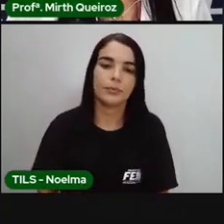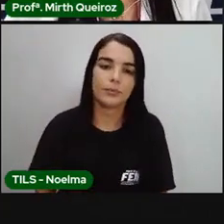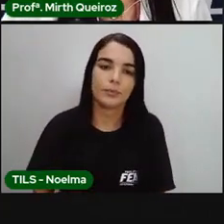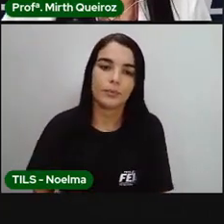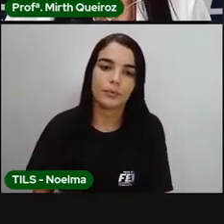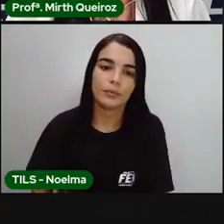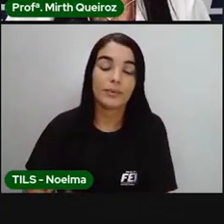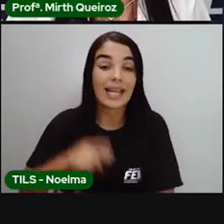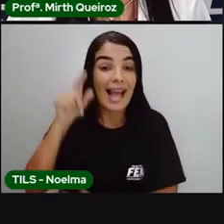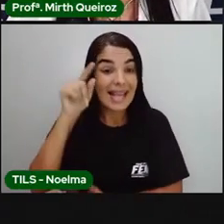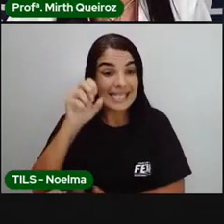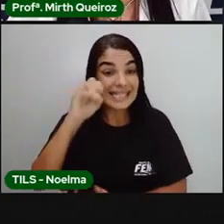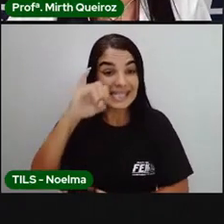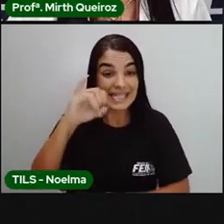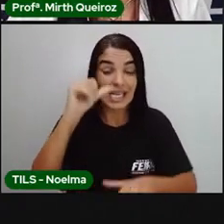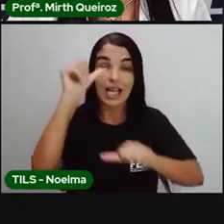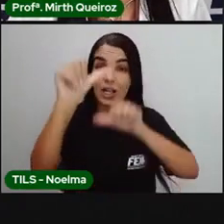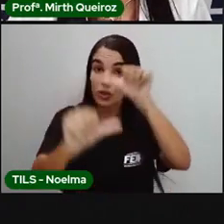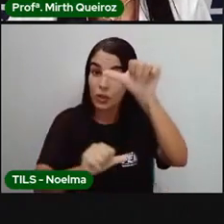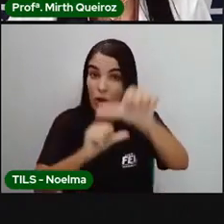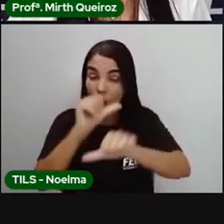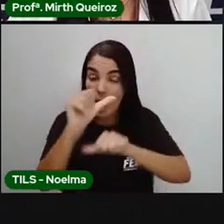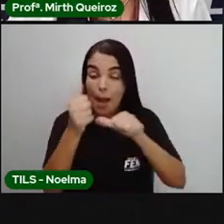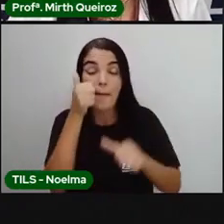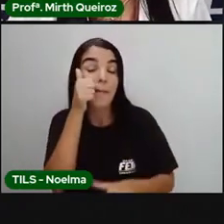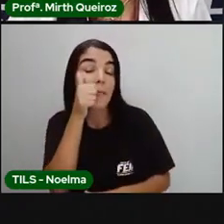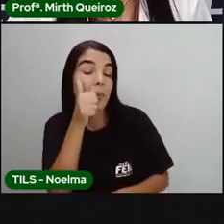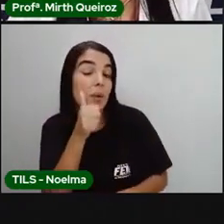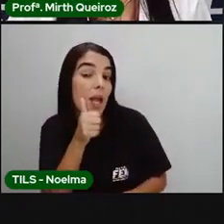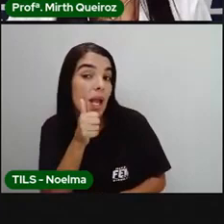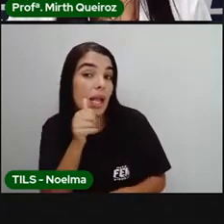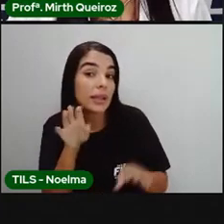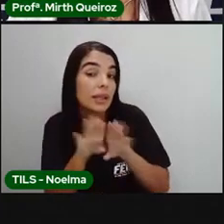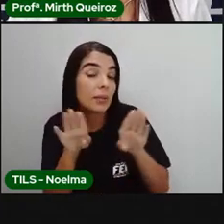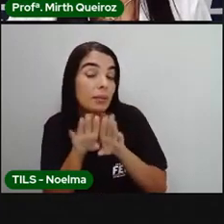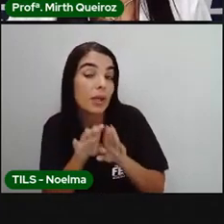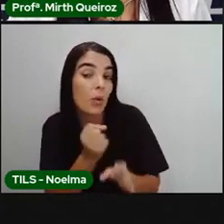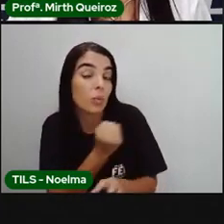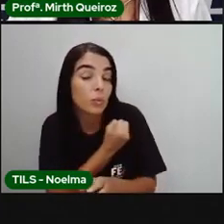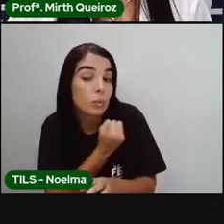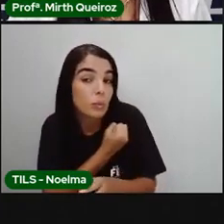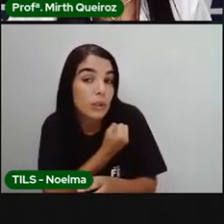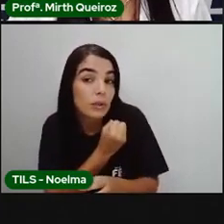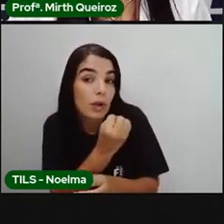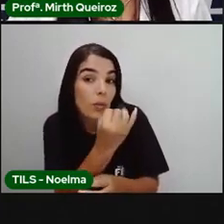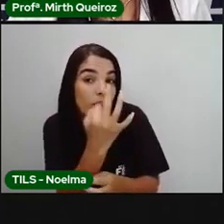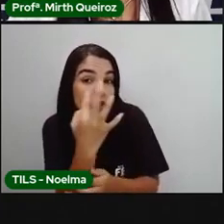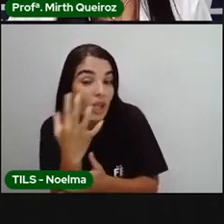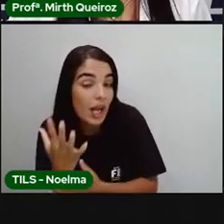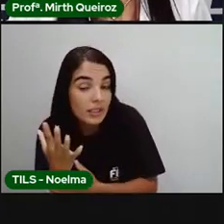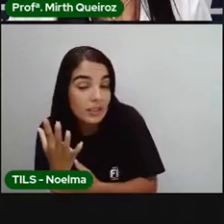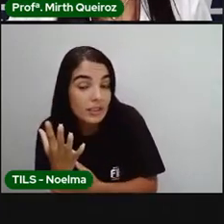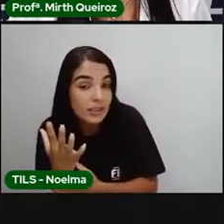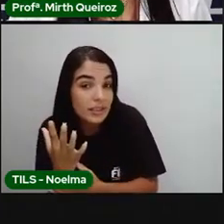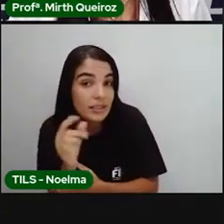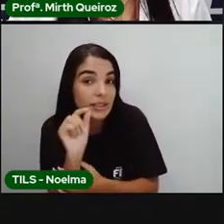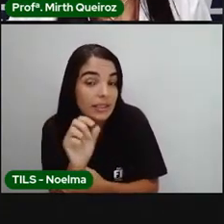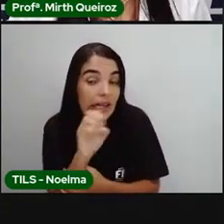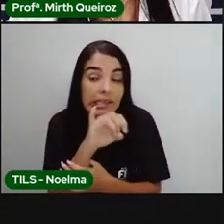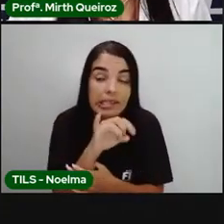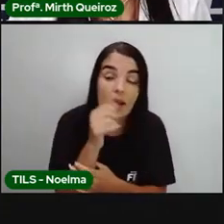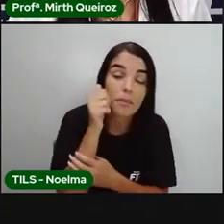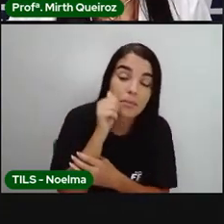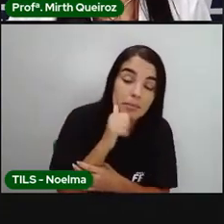Como ficaria se mudássemos o número e o gênero? Lembrando, número, quantidade. Gênero, se é